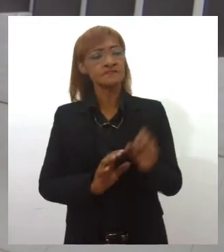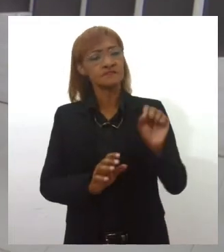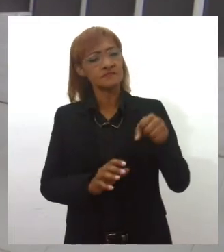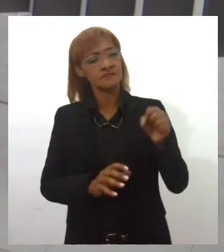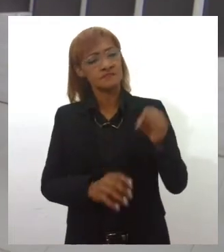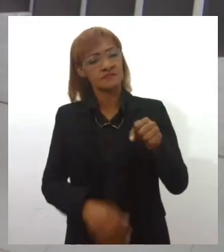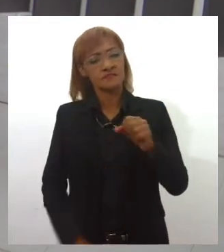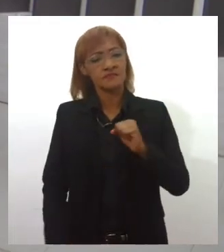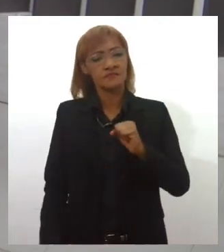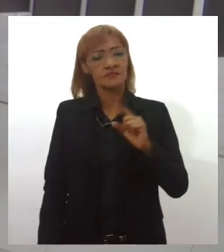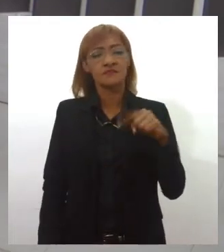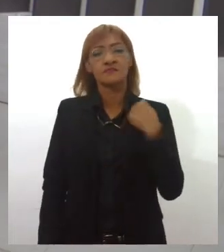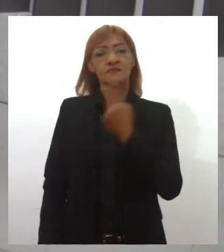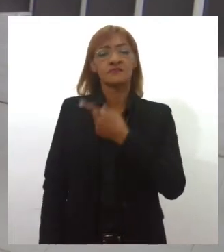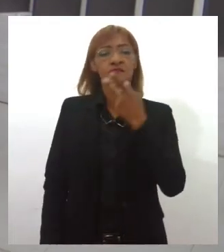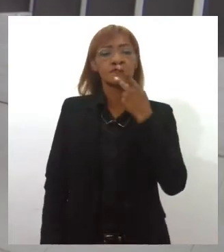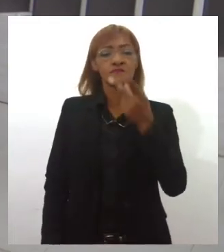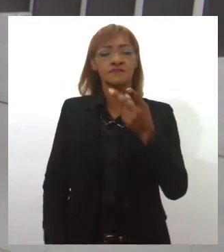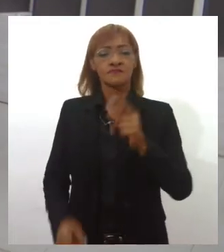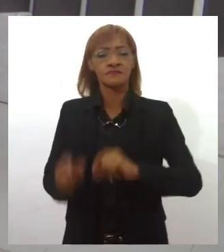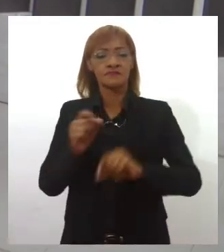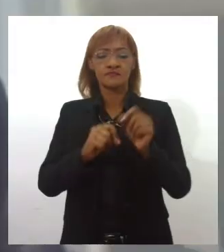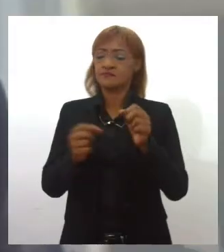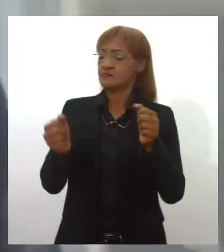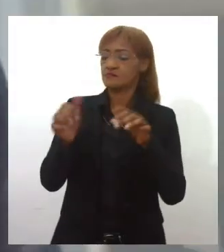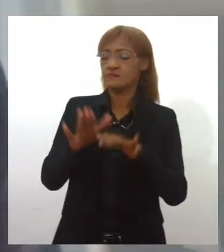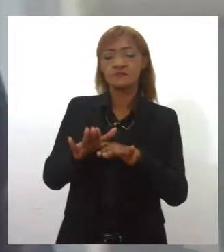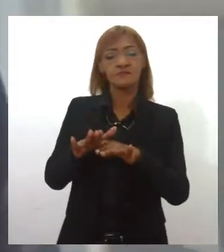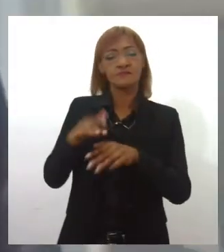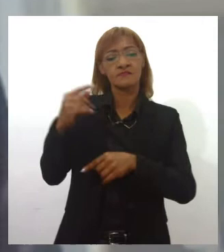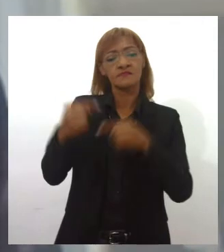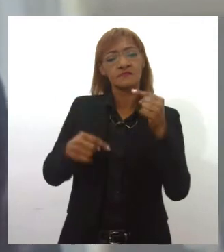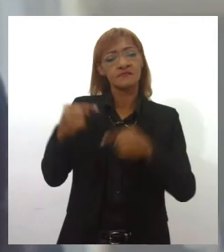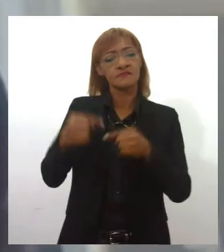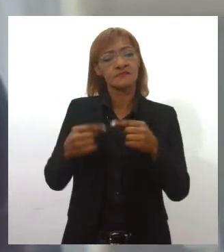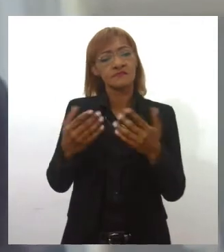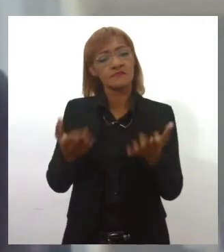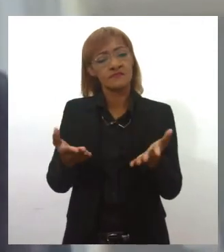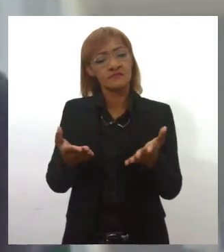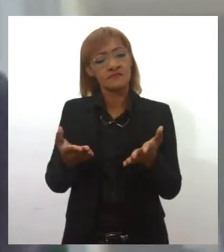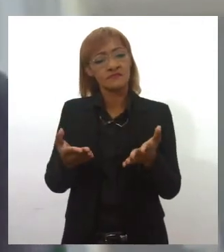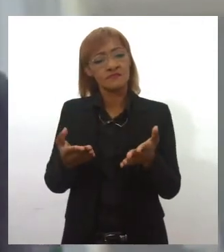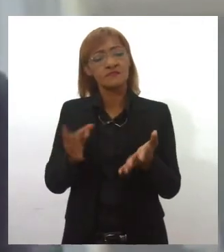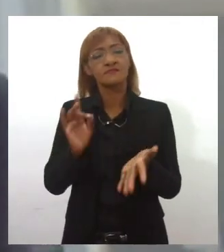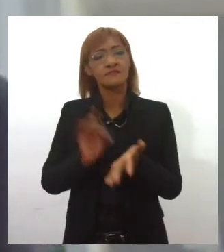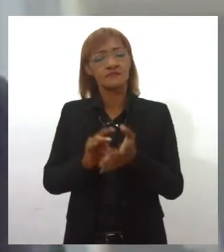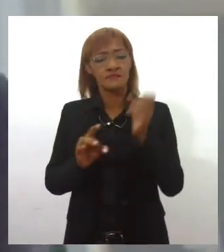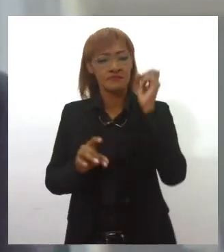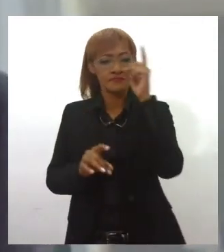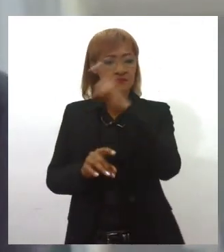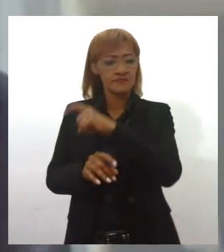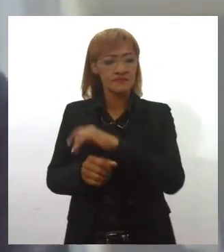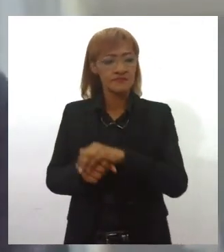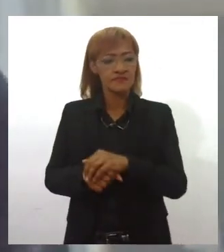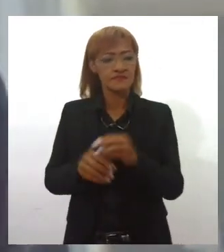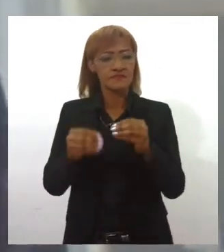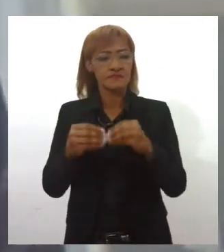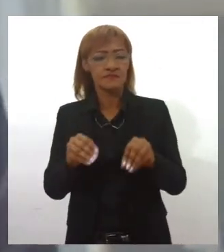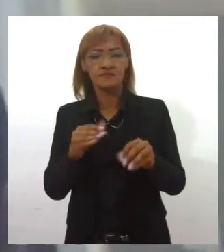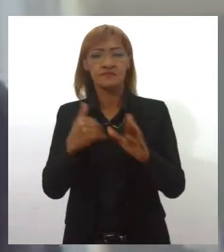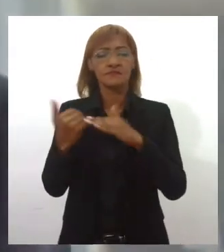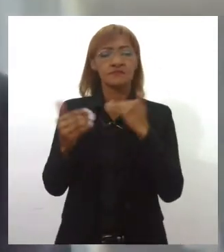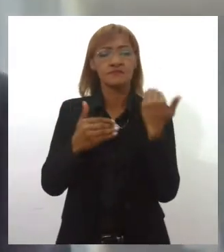fala em inclusão, a gente recupera a discussão, inclusive, desse período de pandemia, que foi, realmente, muito prejudicial, uma evasão enorme.